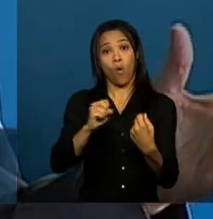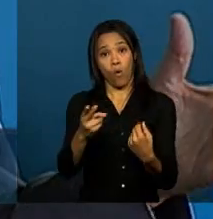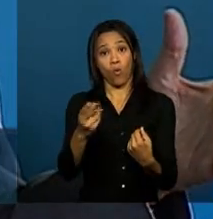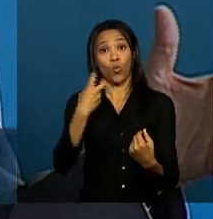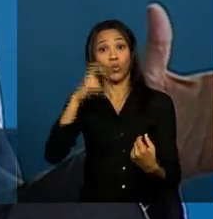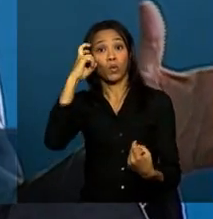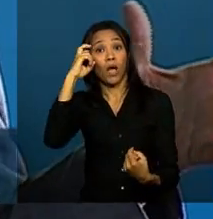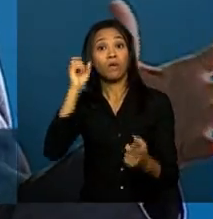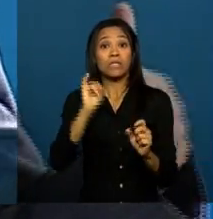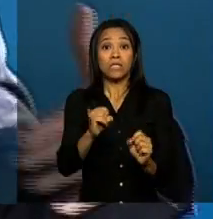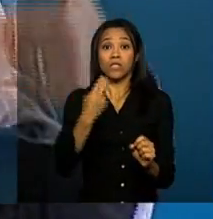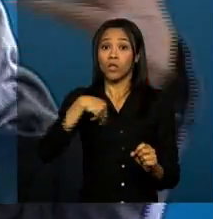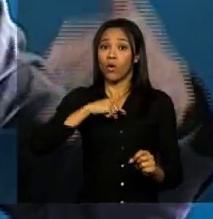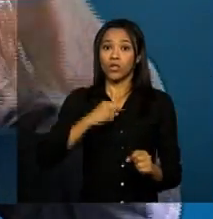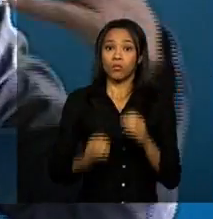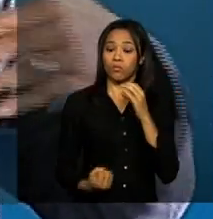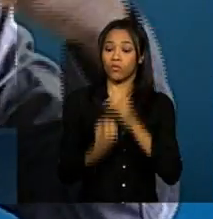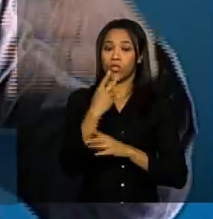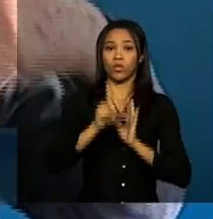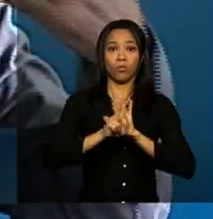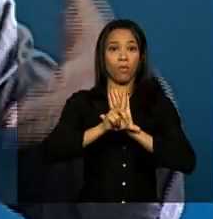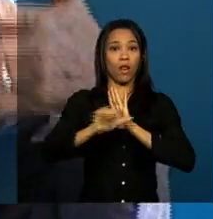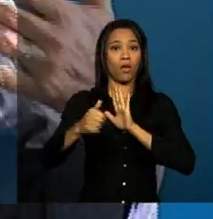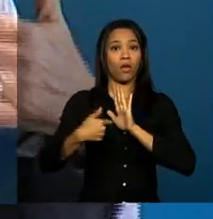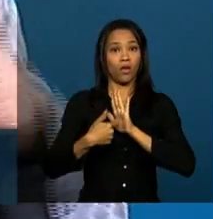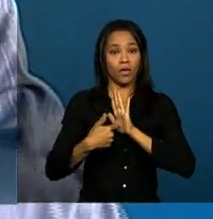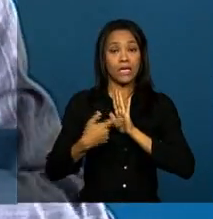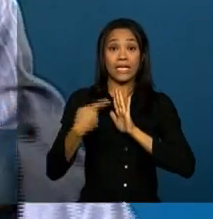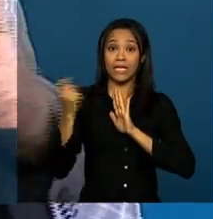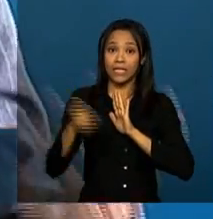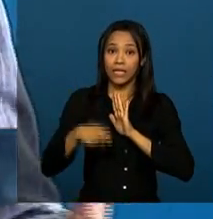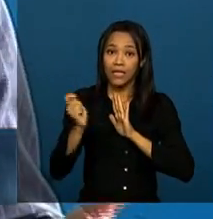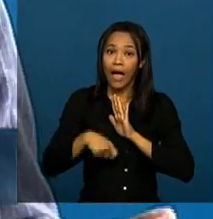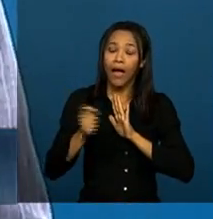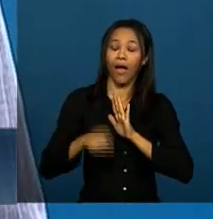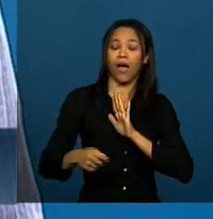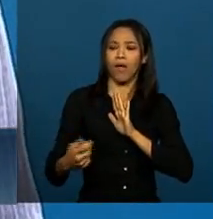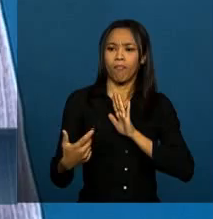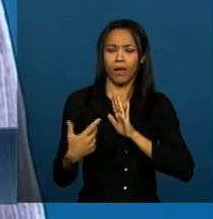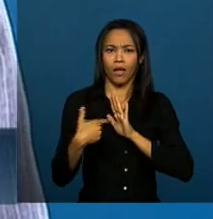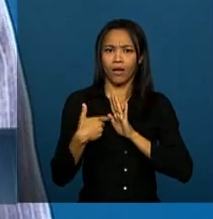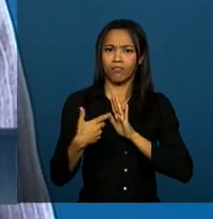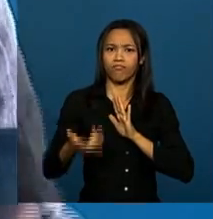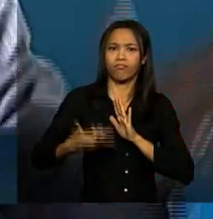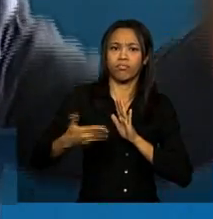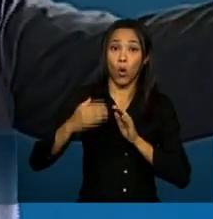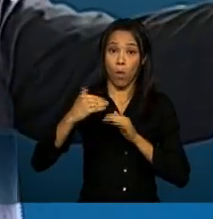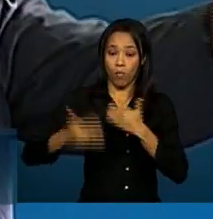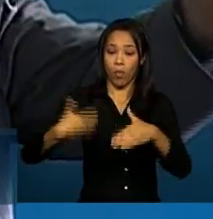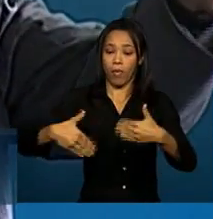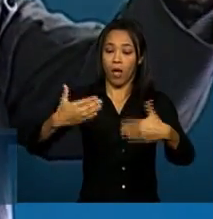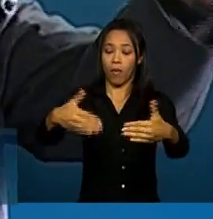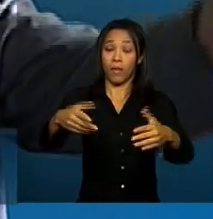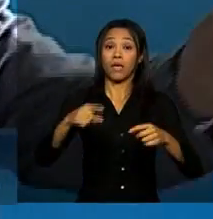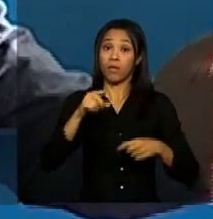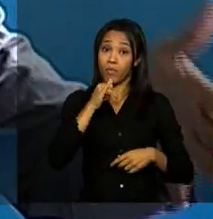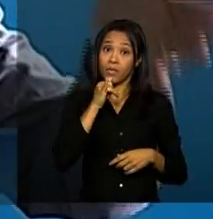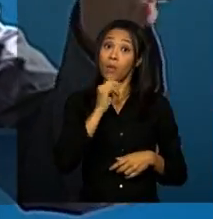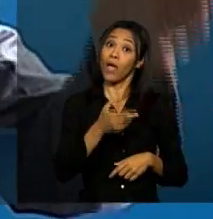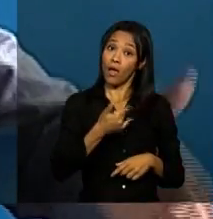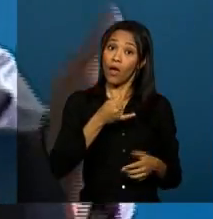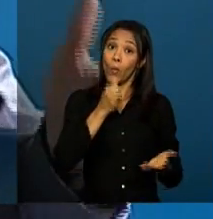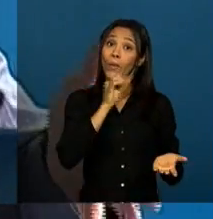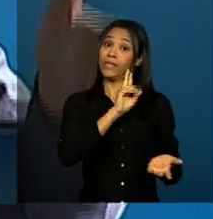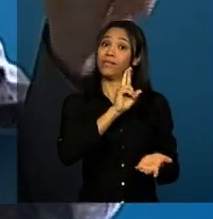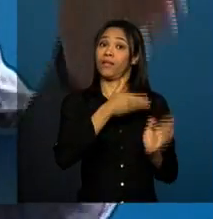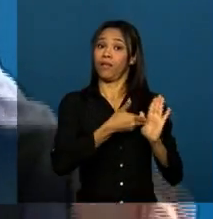de criar um marco regulatório que seja sensível e dialogue o tempo inteiro com esse processo. O marco civil é um belo exemplo